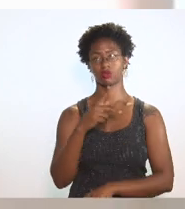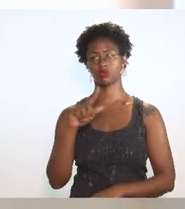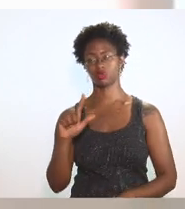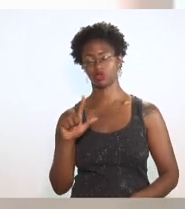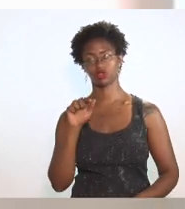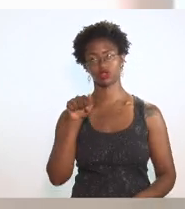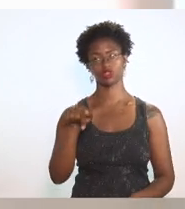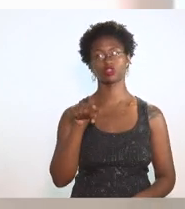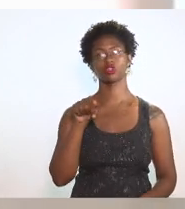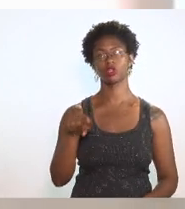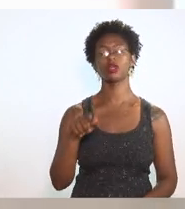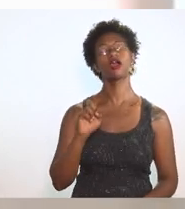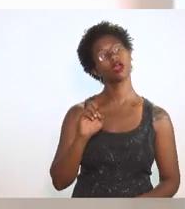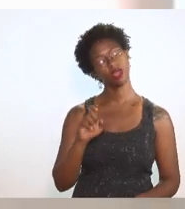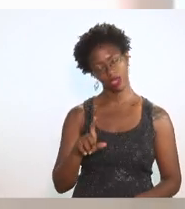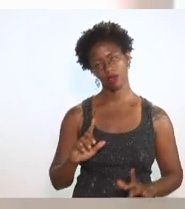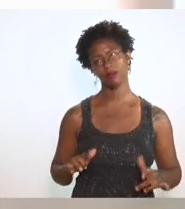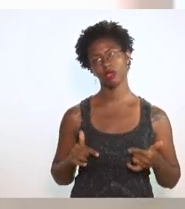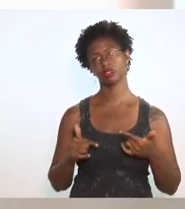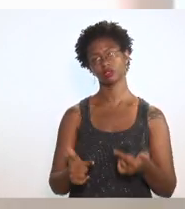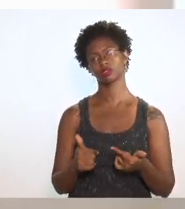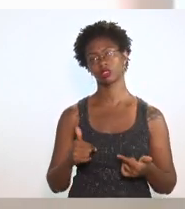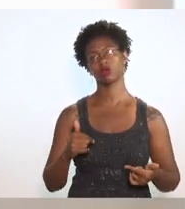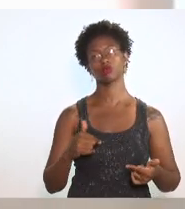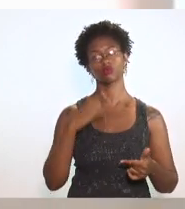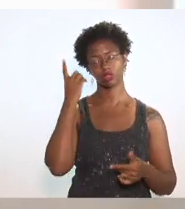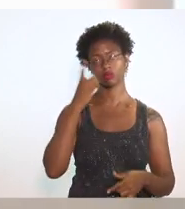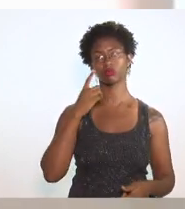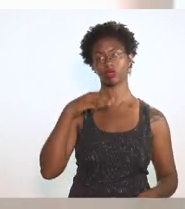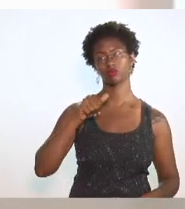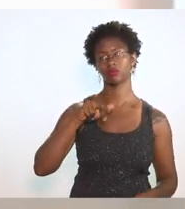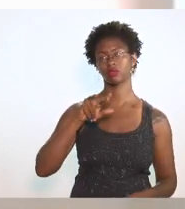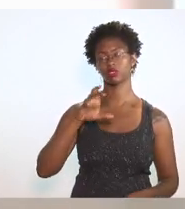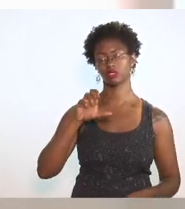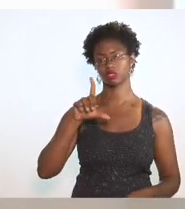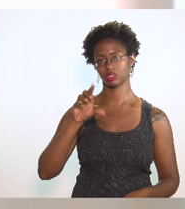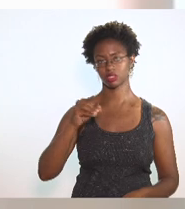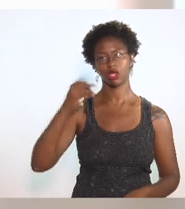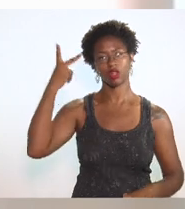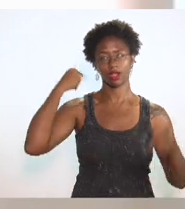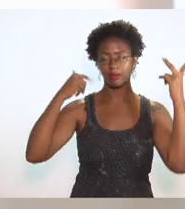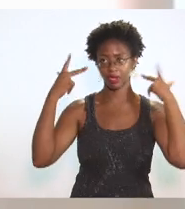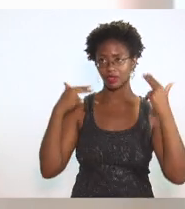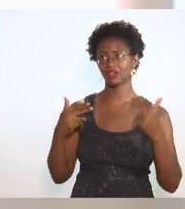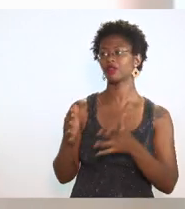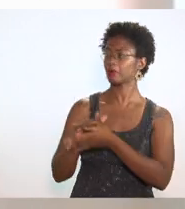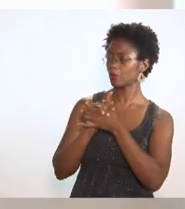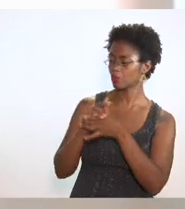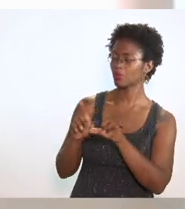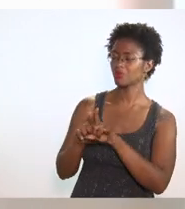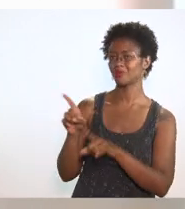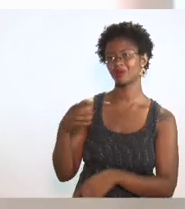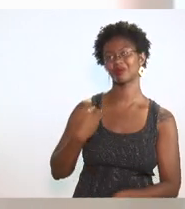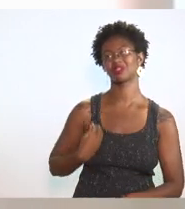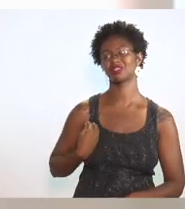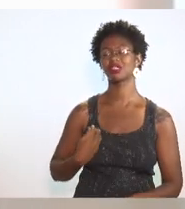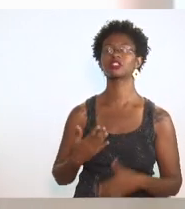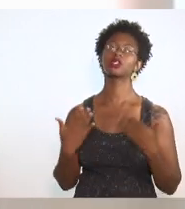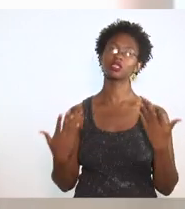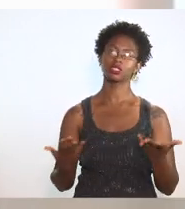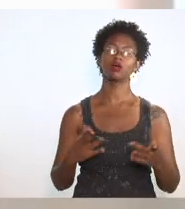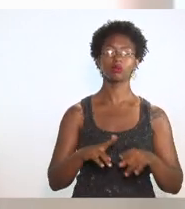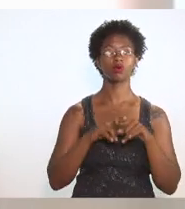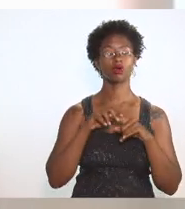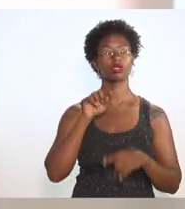ele é uma iniciativa do deputado Marcelo Cabelereiro, que também cumprimento que está aqui presente, e por conta